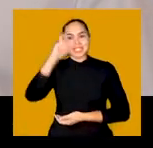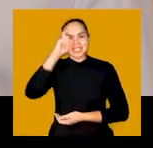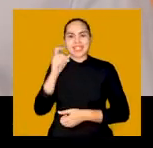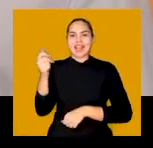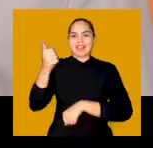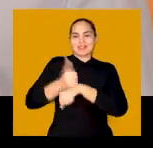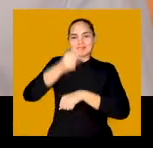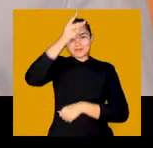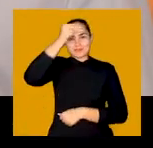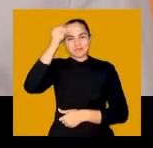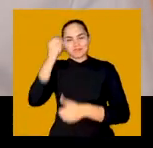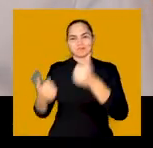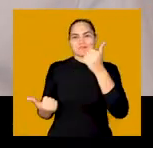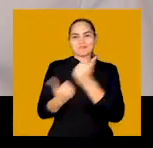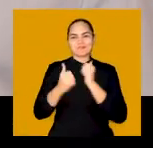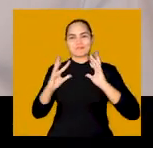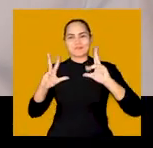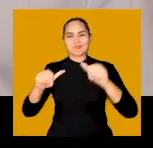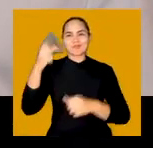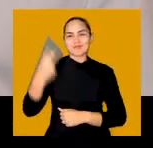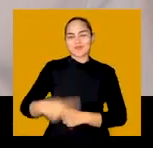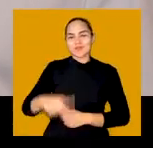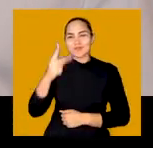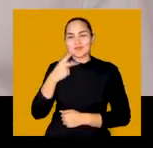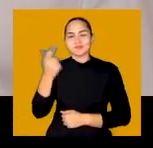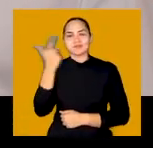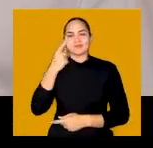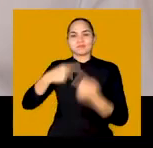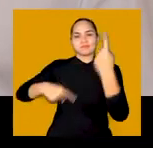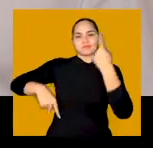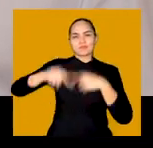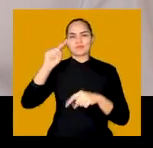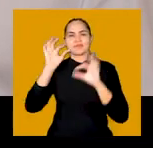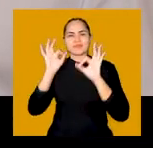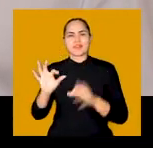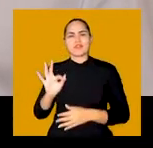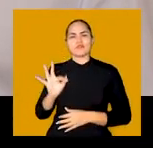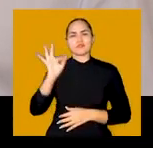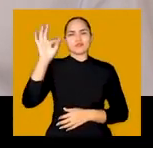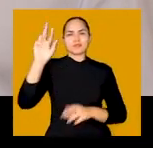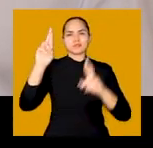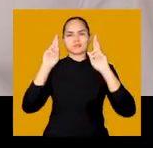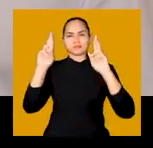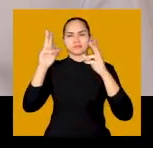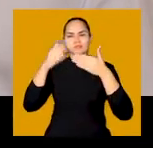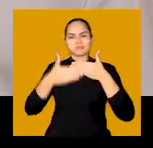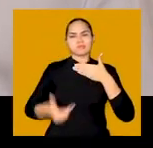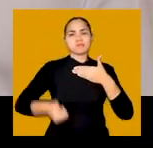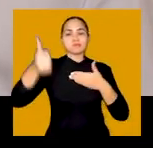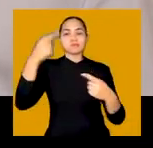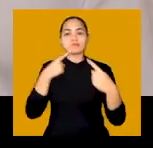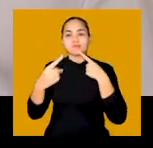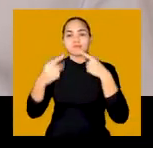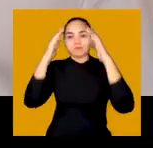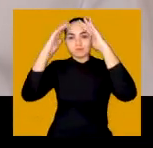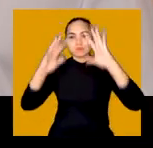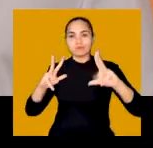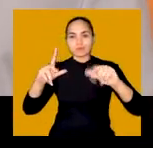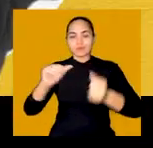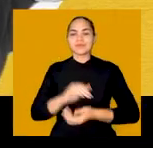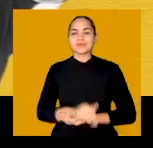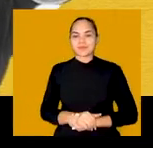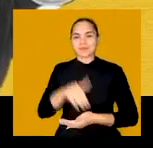Sarto Prefeito para unir a cidade, somar forças, garantir as conquistas e avançar com diálogo e